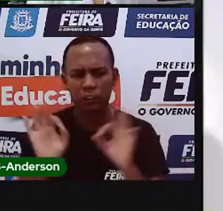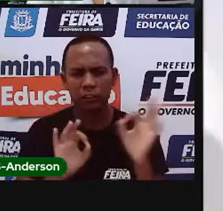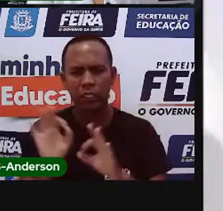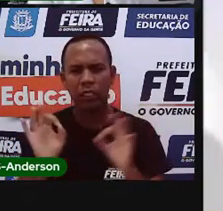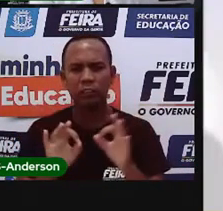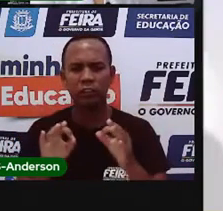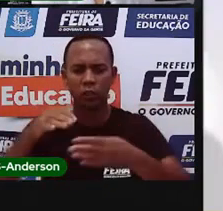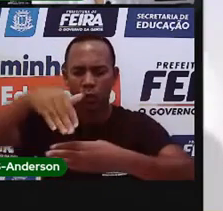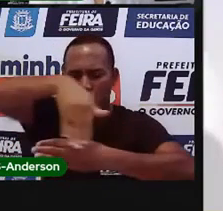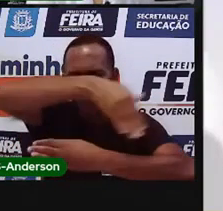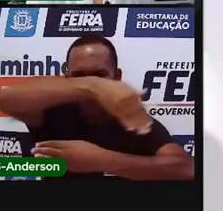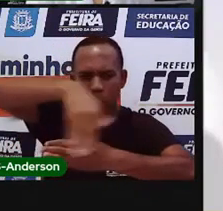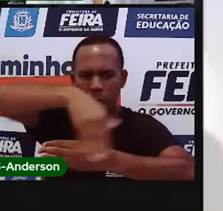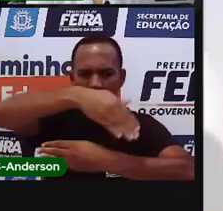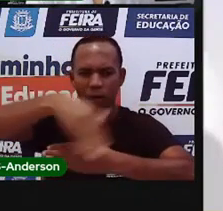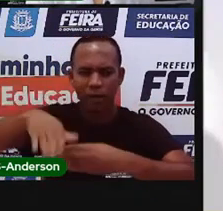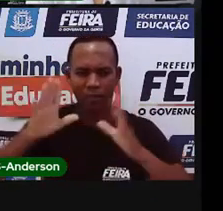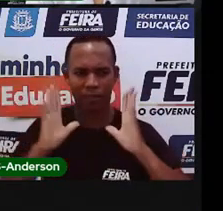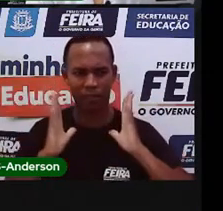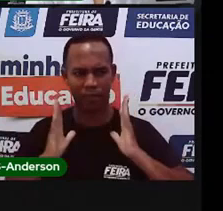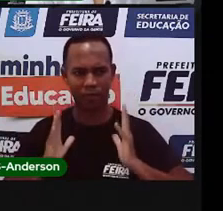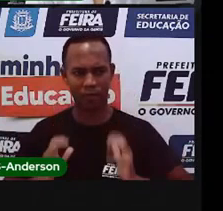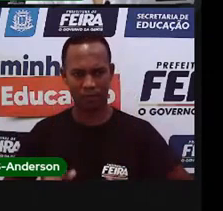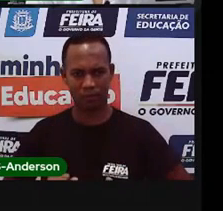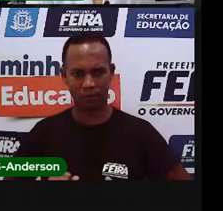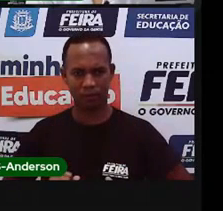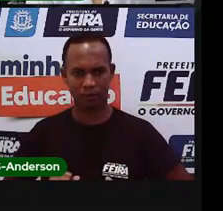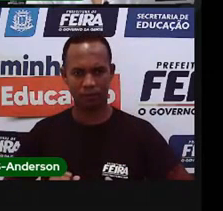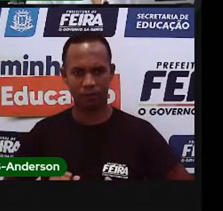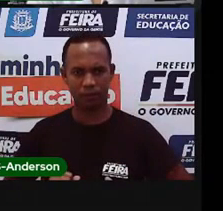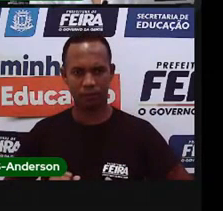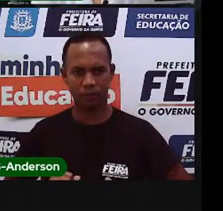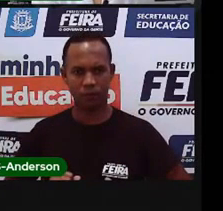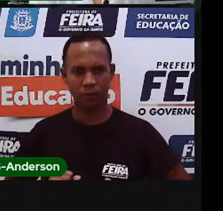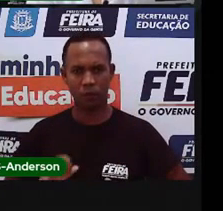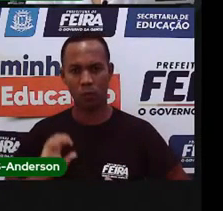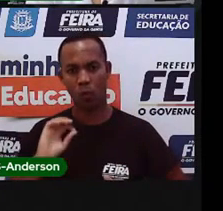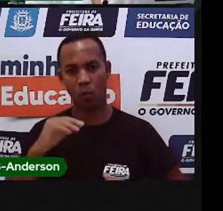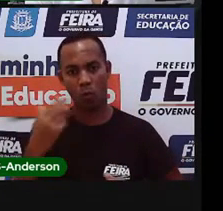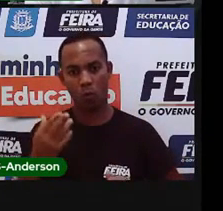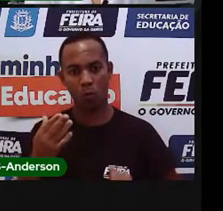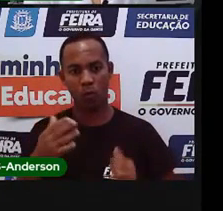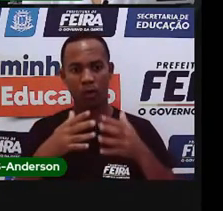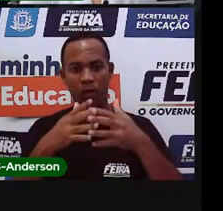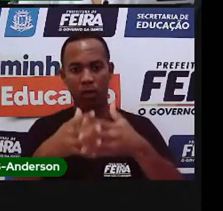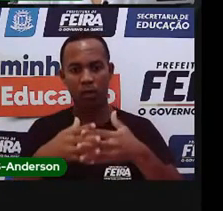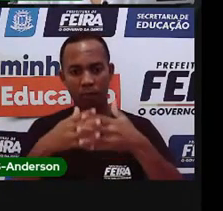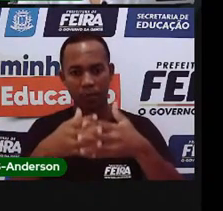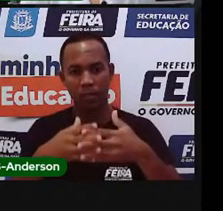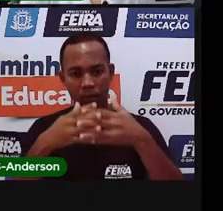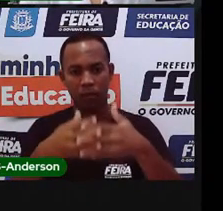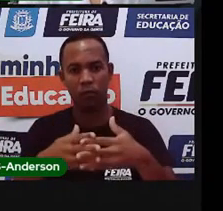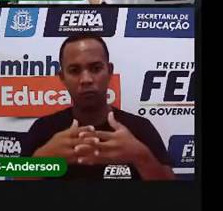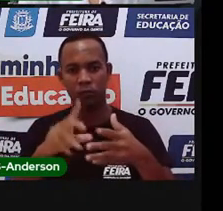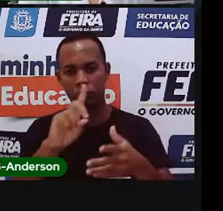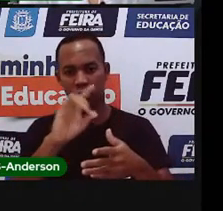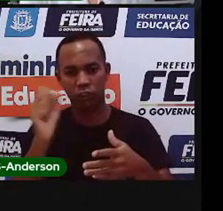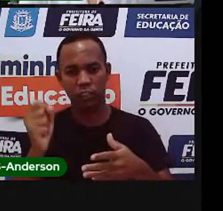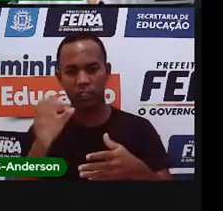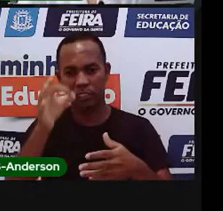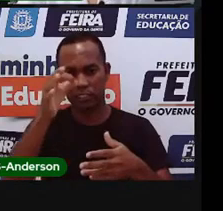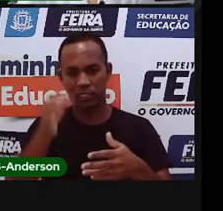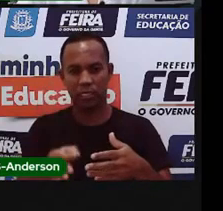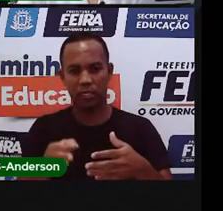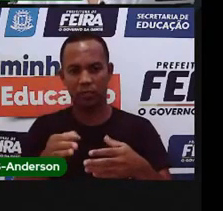Sua rua é bem limpinha? O caminhão da coleta de lixo tem dia certo para